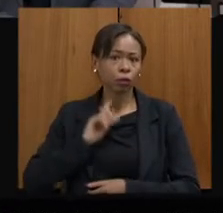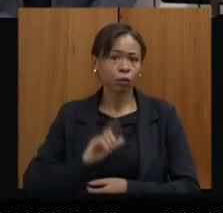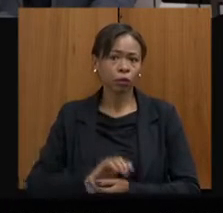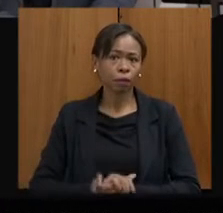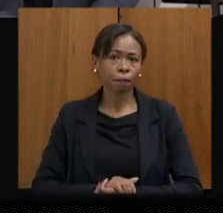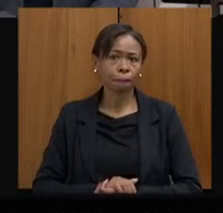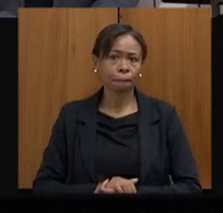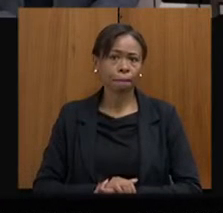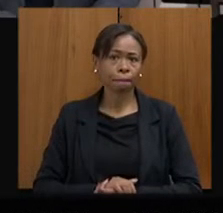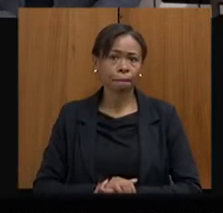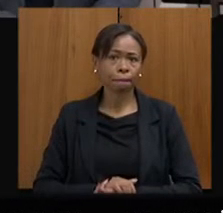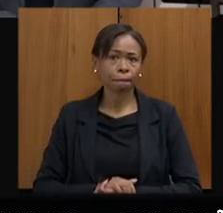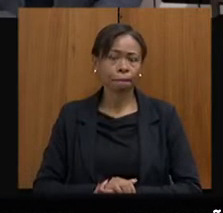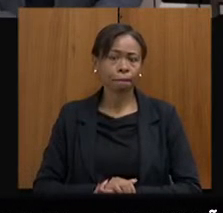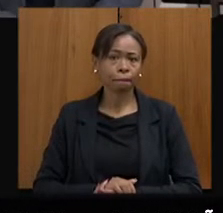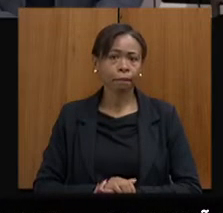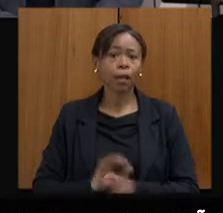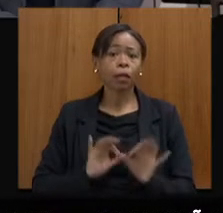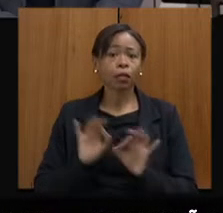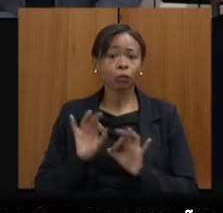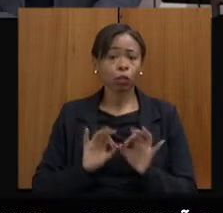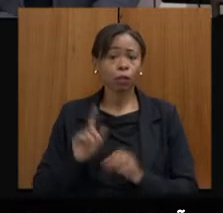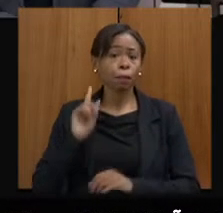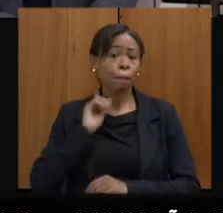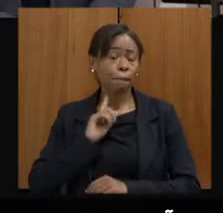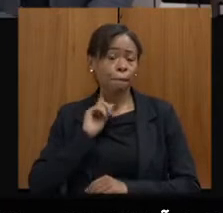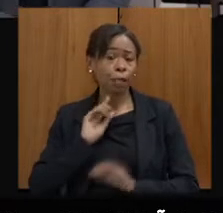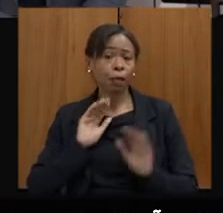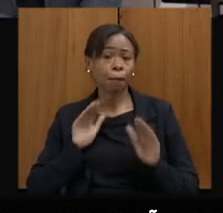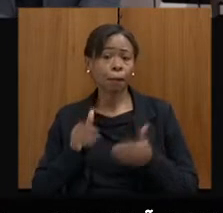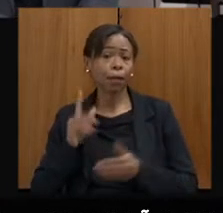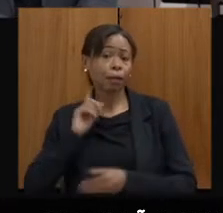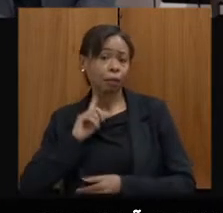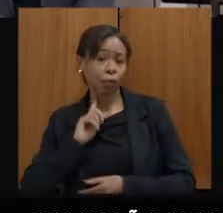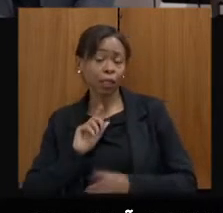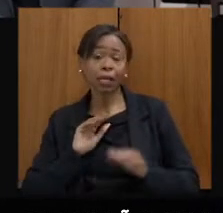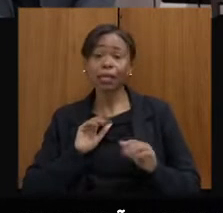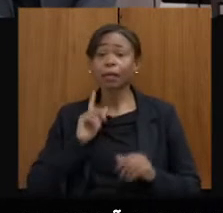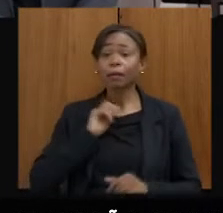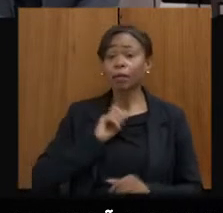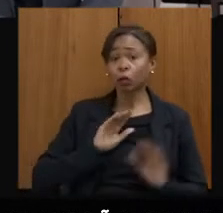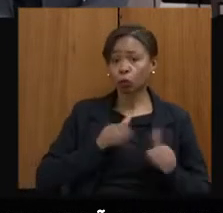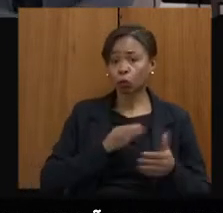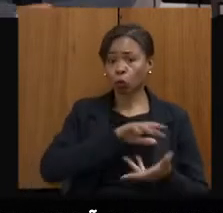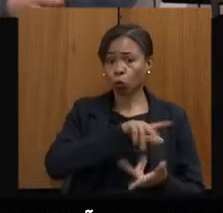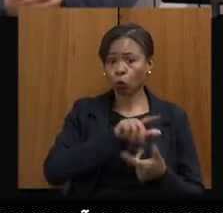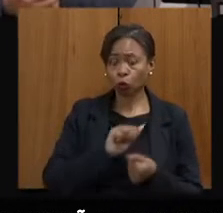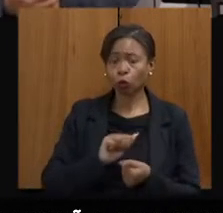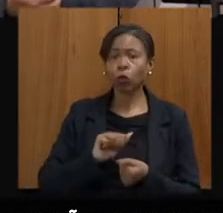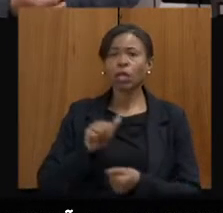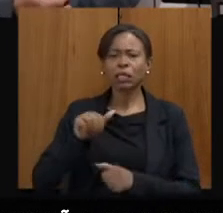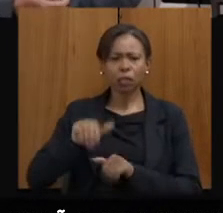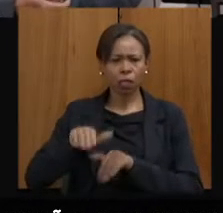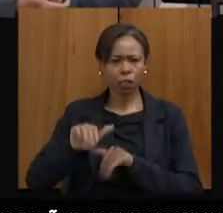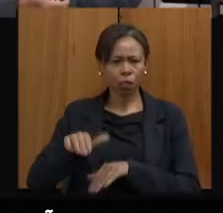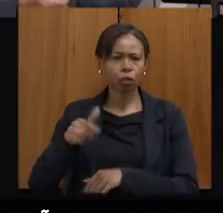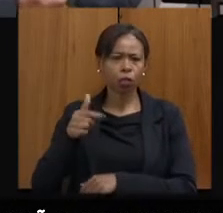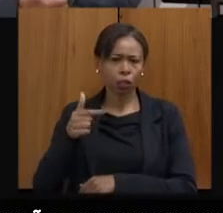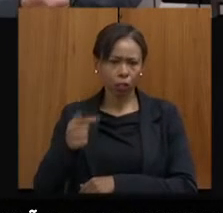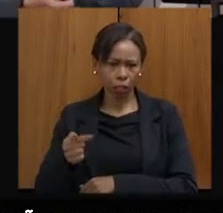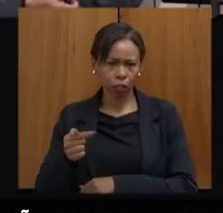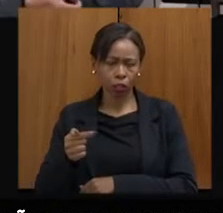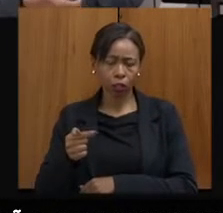Minas para Minas, Minas para o Mundo, nós levaremos, em setembro, no dia 7 de setembro, com o patrocínio das empresas